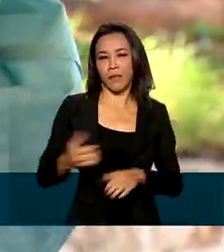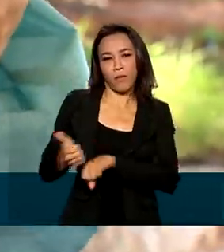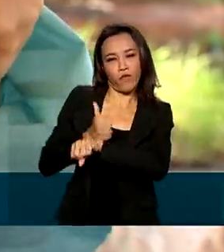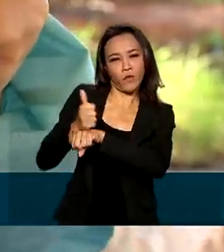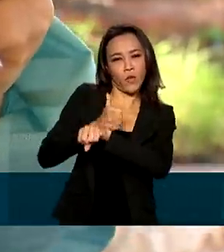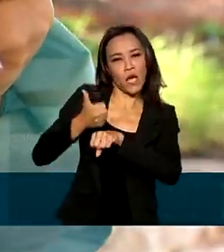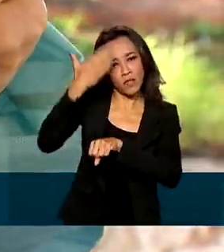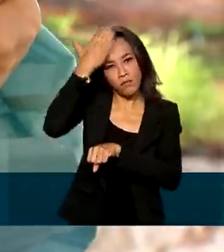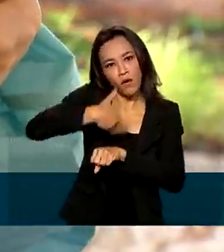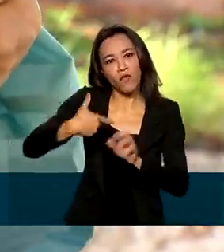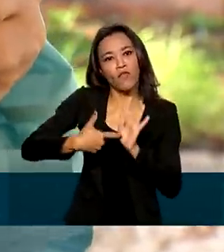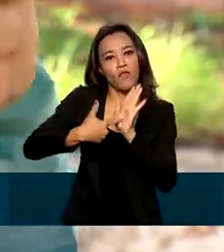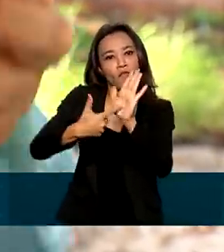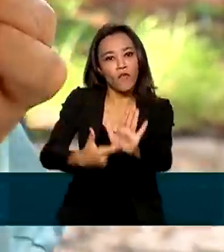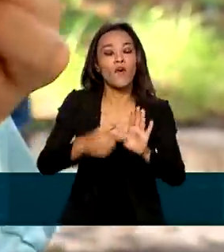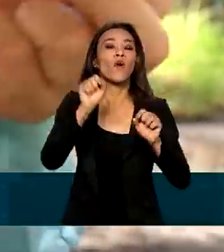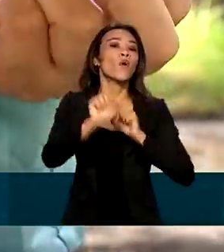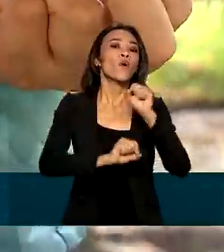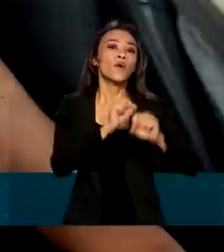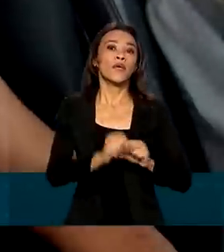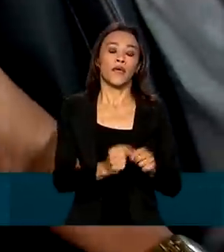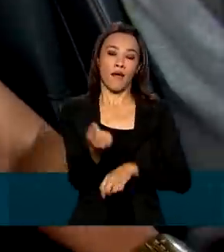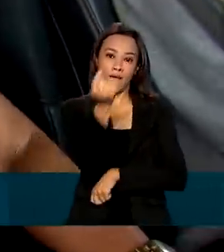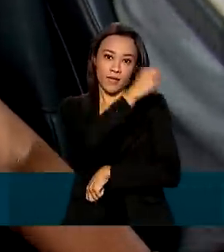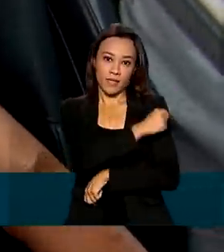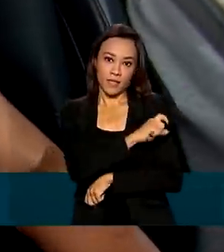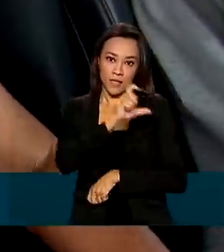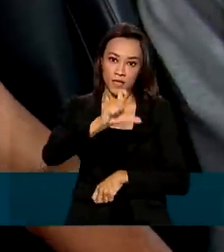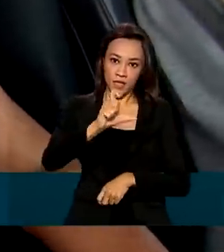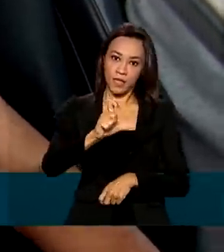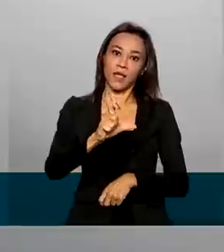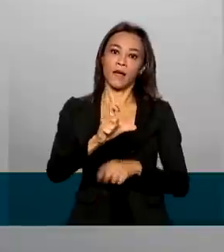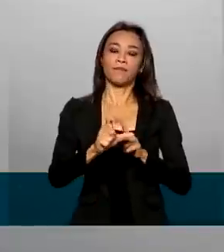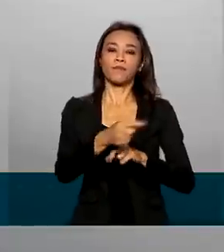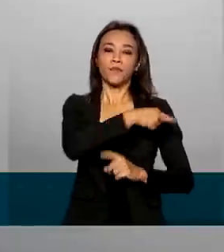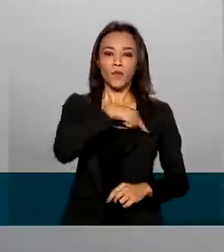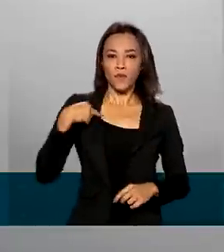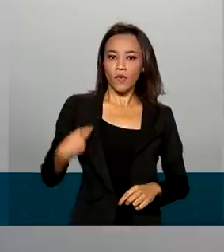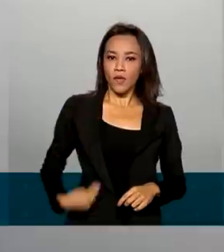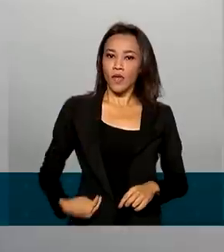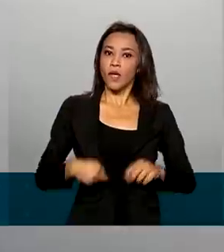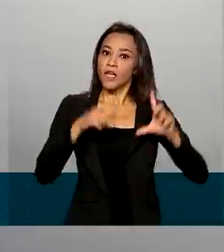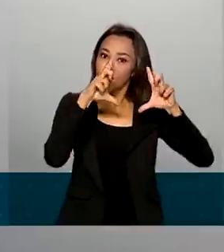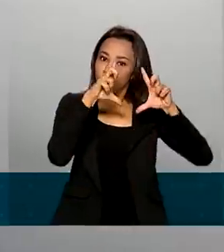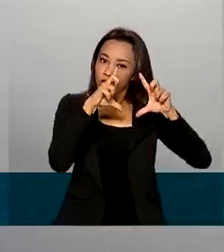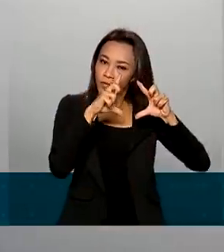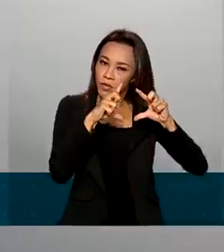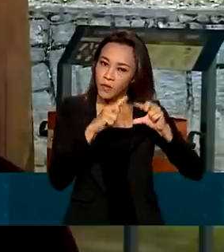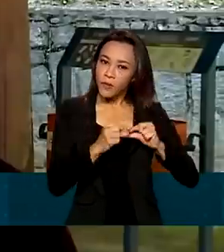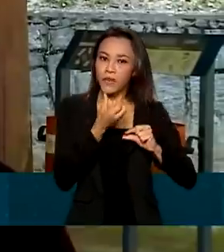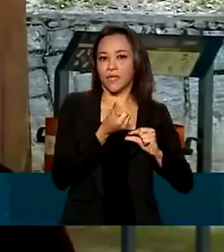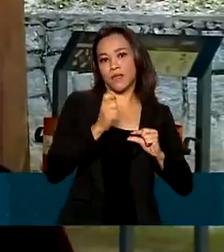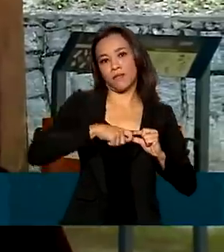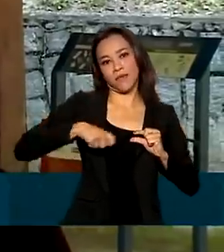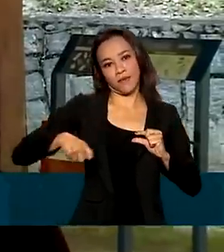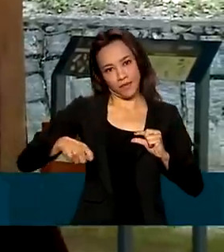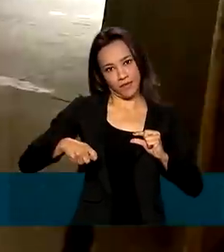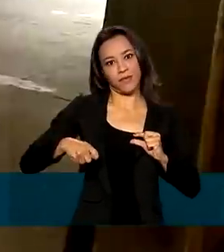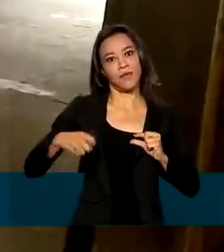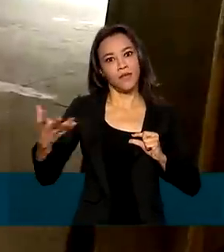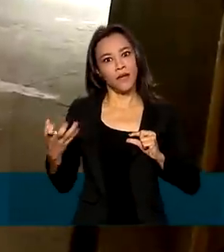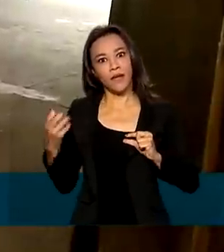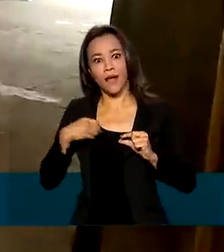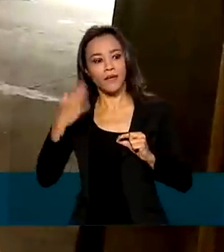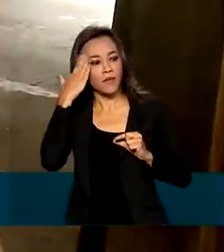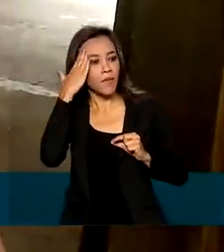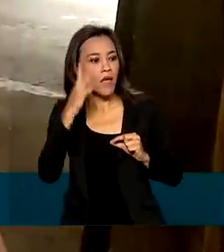apontou que os anticorpos da vacina Coronavac começam a diminuir depois de seis meses. E por isso, o Ministério da Saúde quer ter respostas e ver